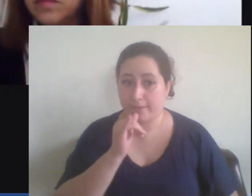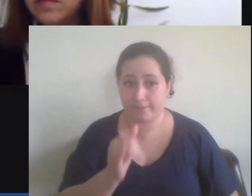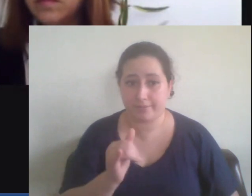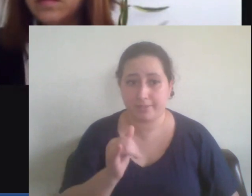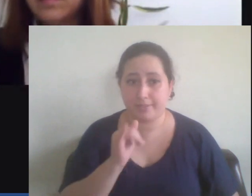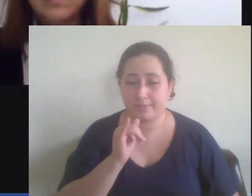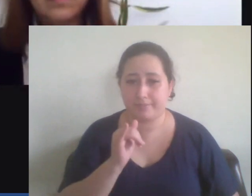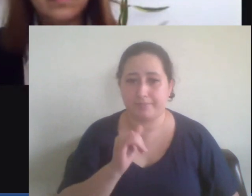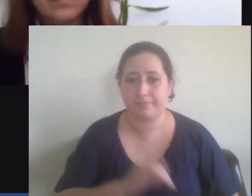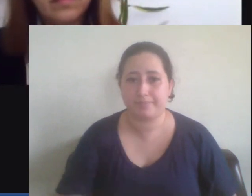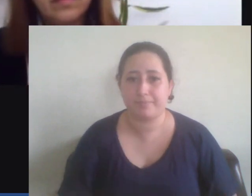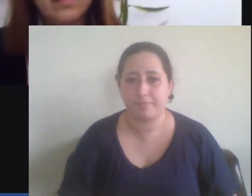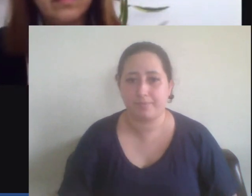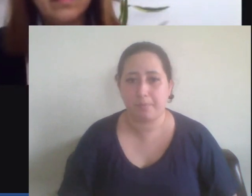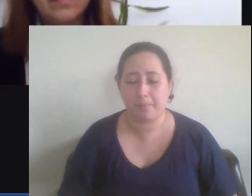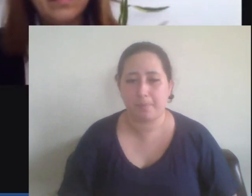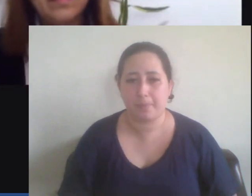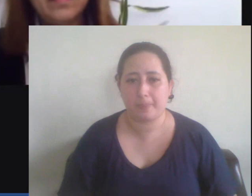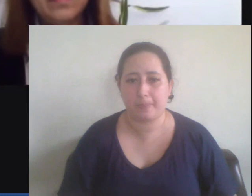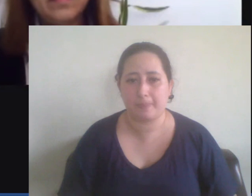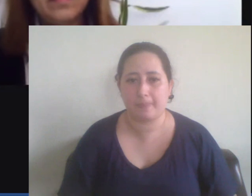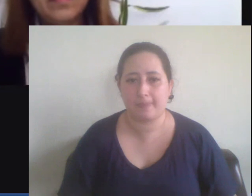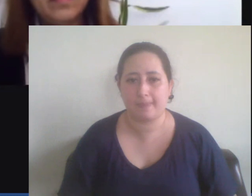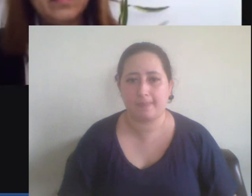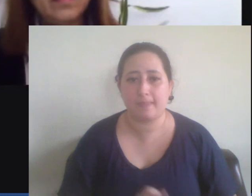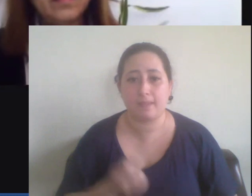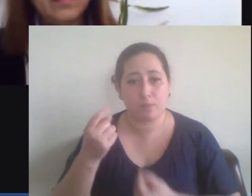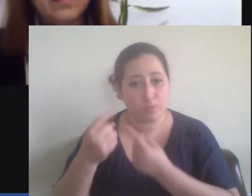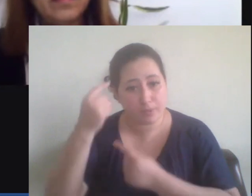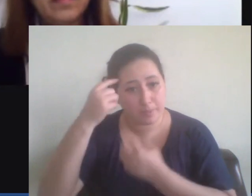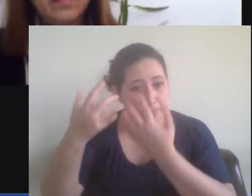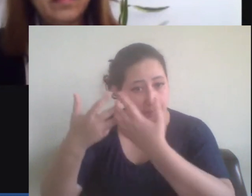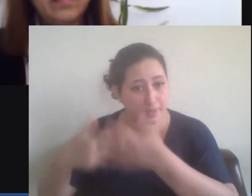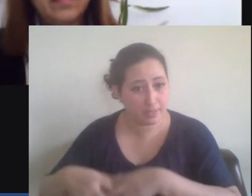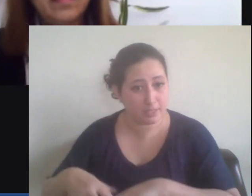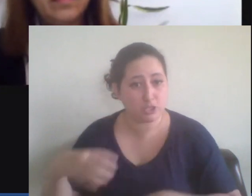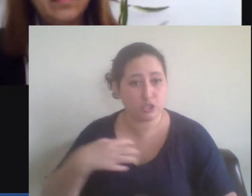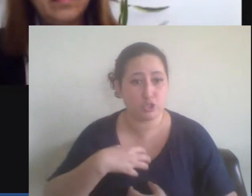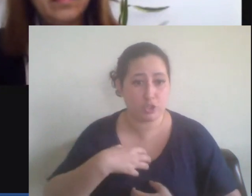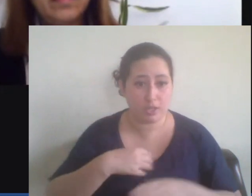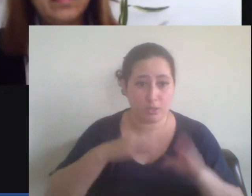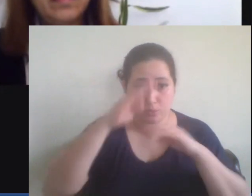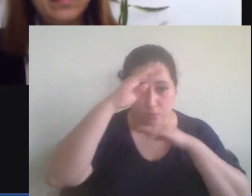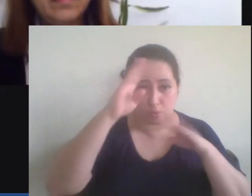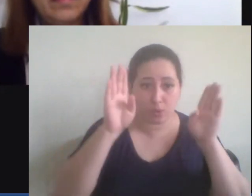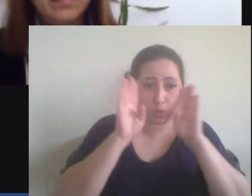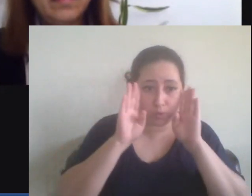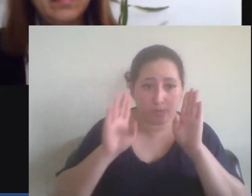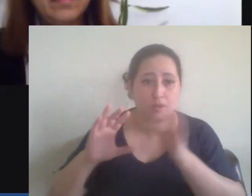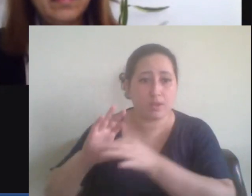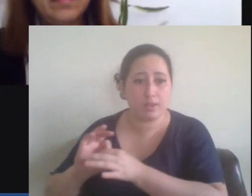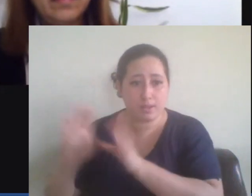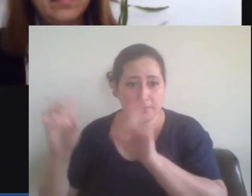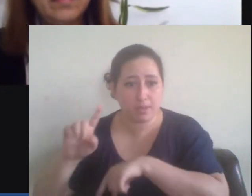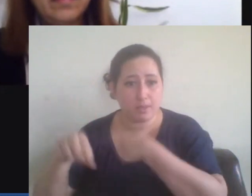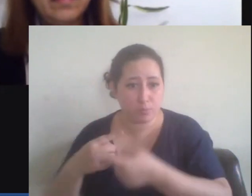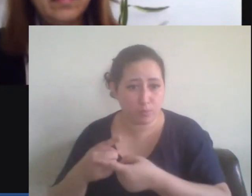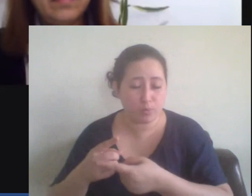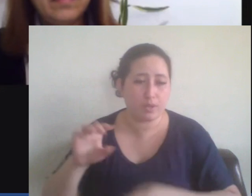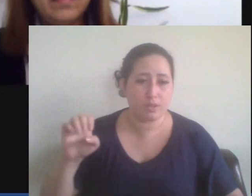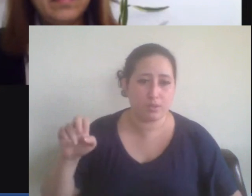de alguns aspectos do pensamento conservador liberal depois eugenista